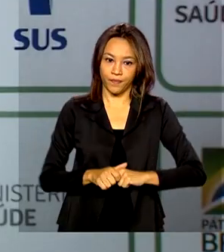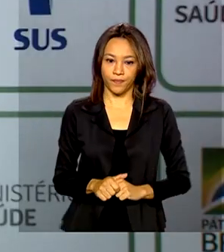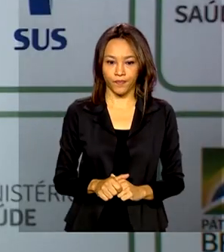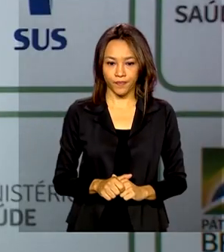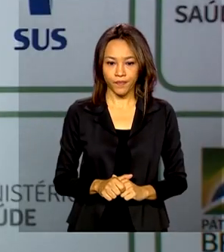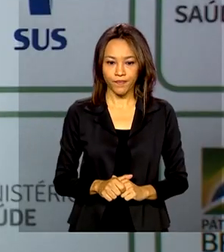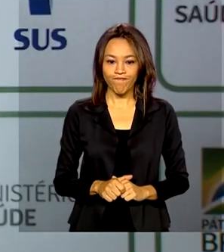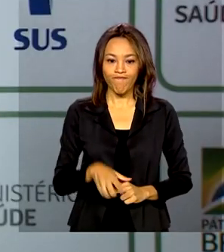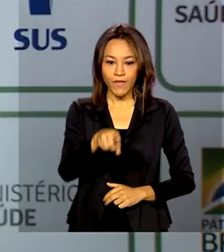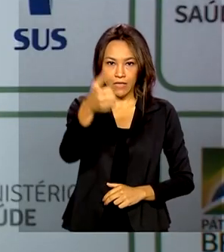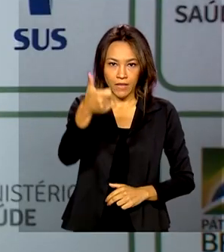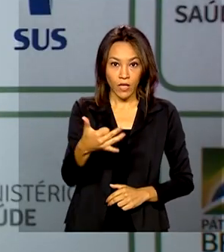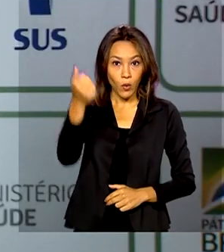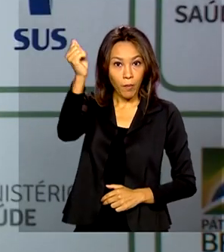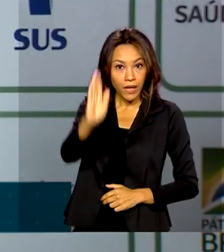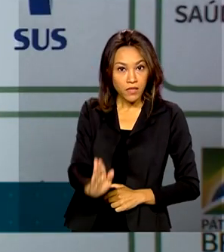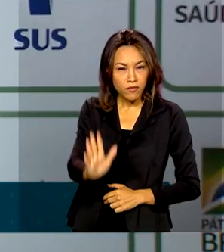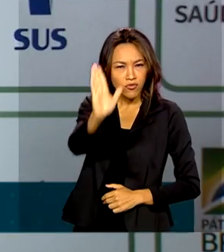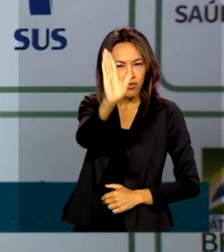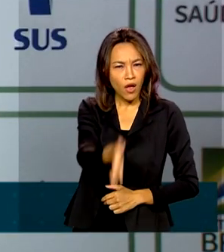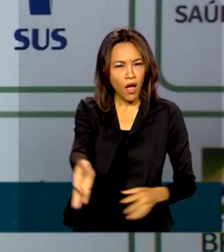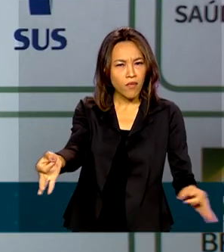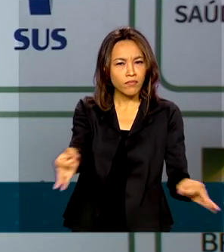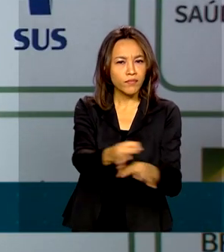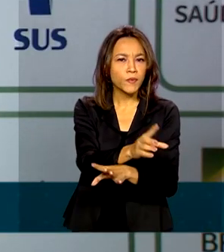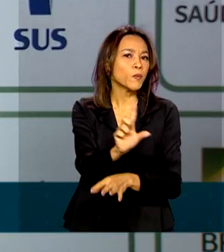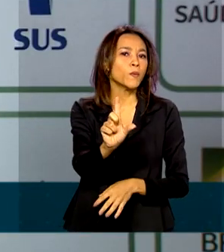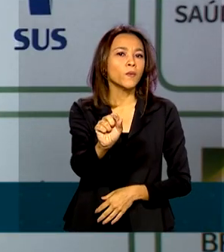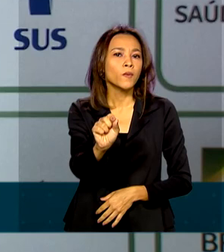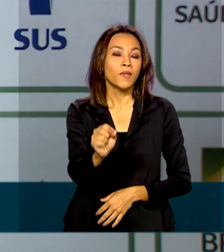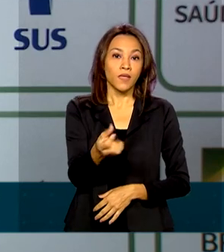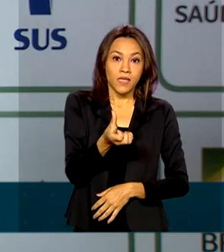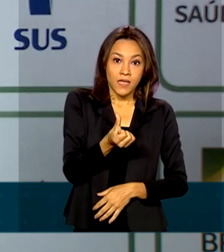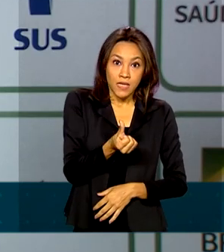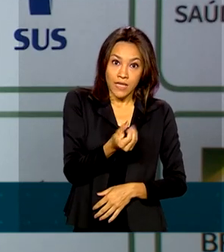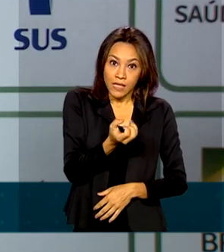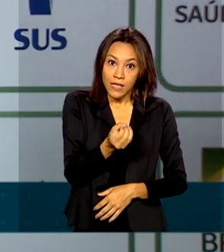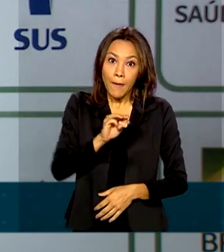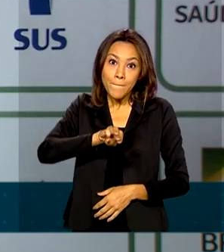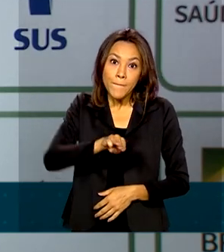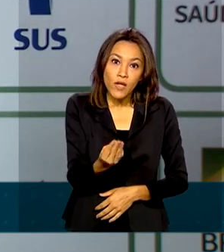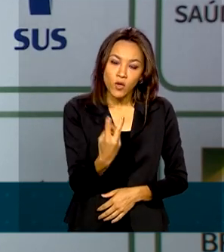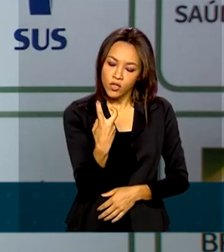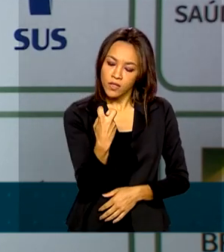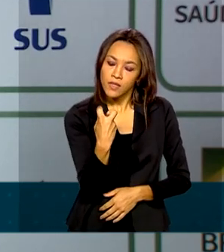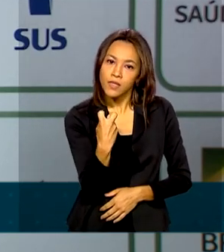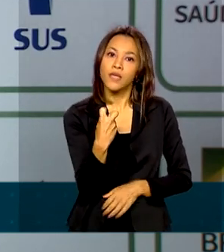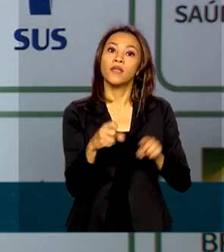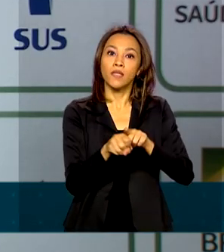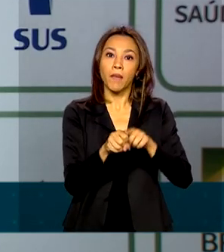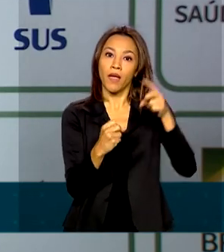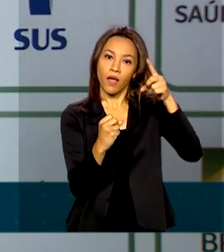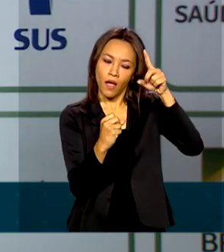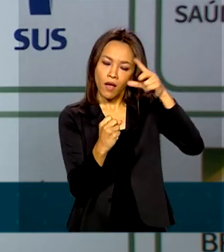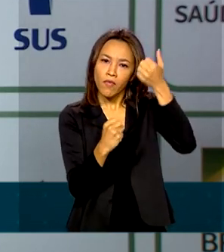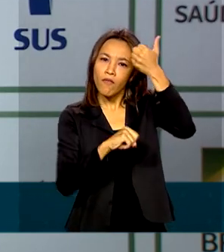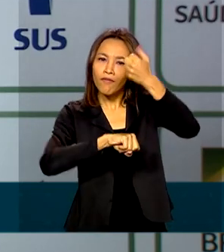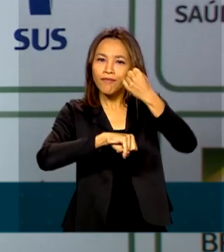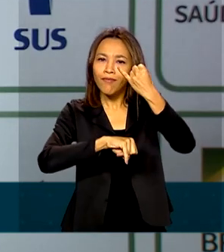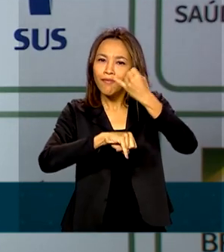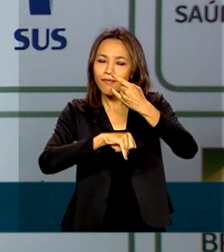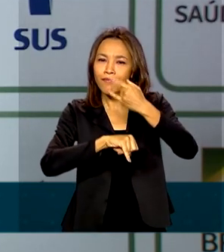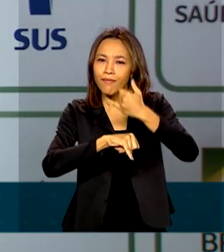O Brasil já tem disponíveis cerca de 60 milhões de seringas e agulhas nos estados e municípios,